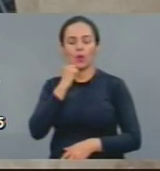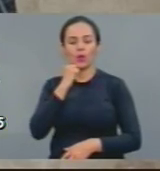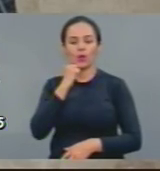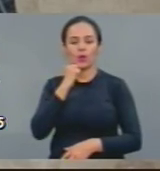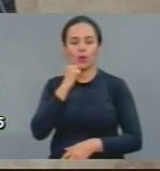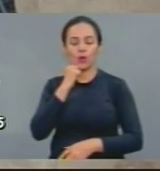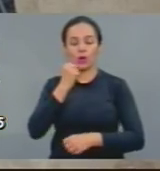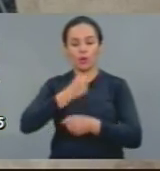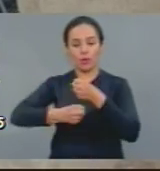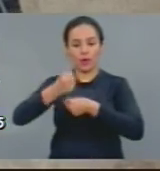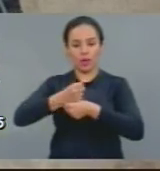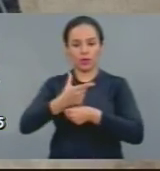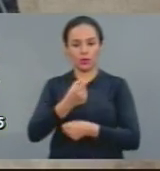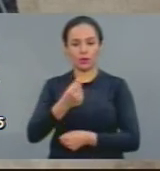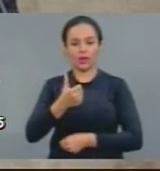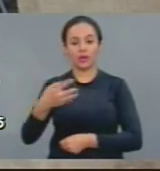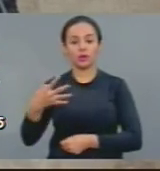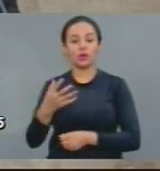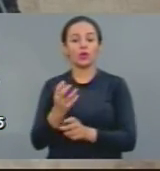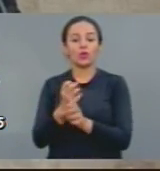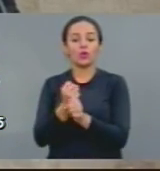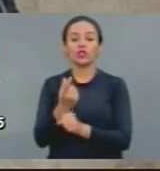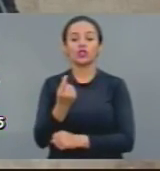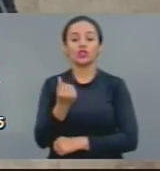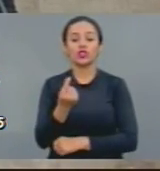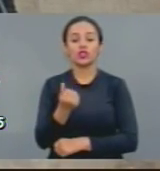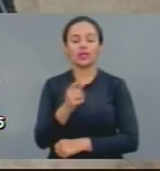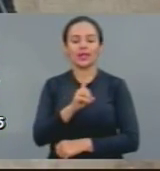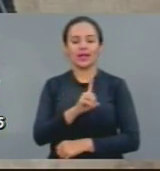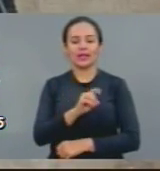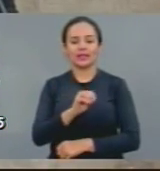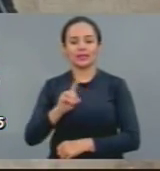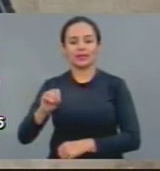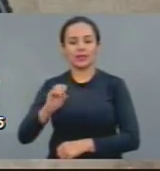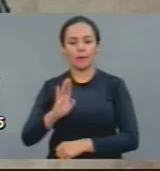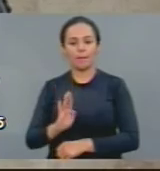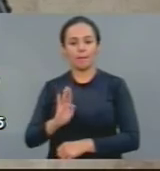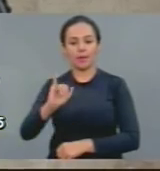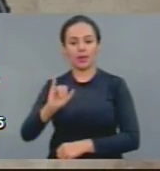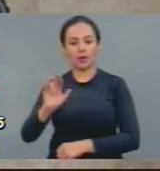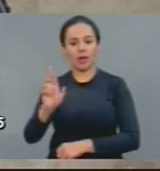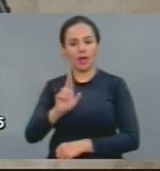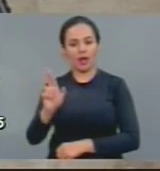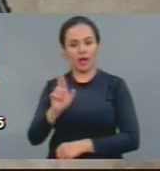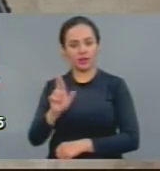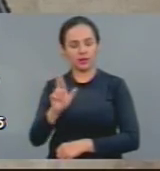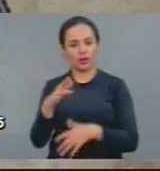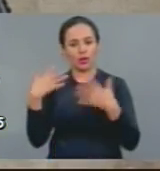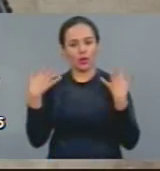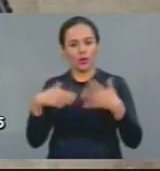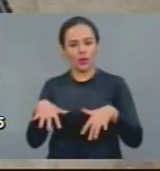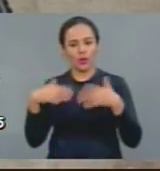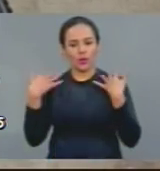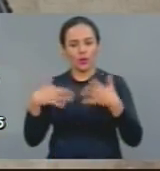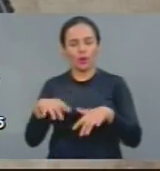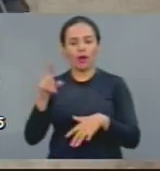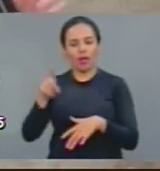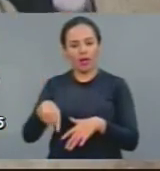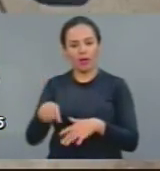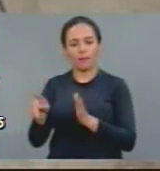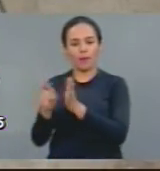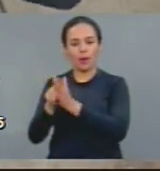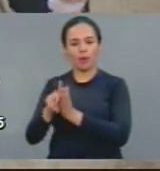2014 foi mais de R$ bilhões só com esse segmento, só com o